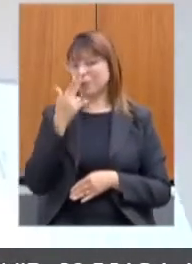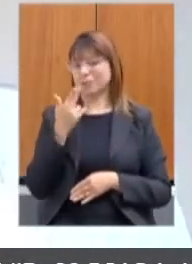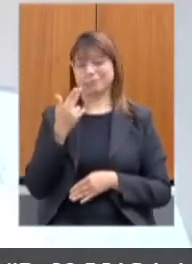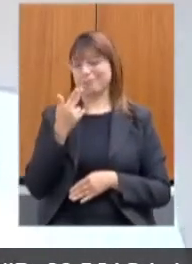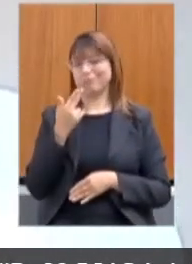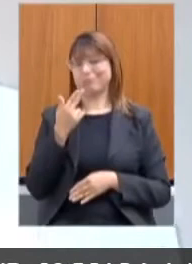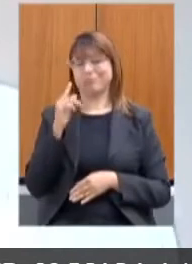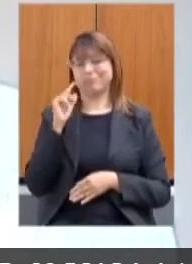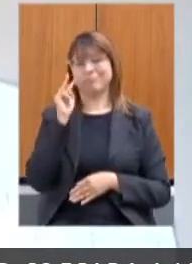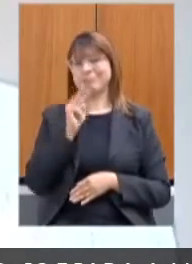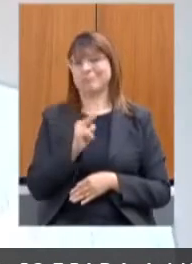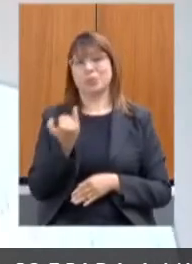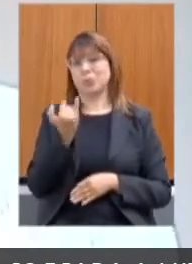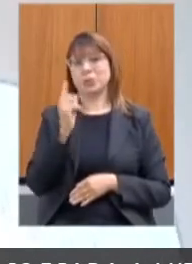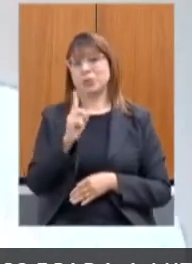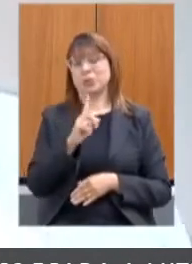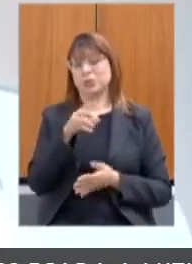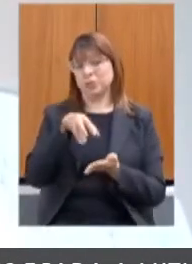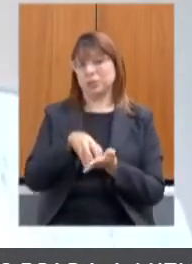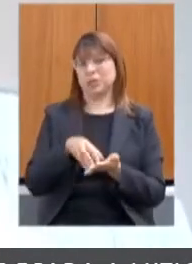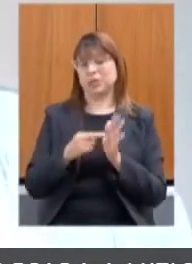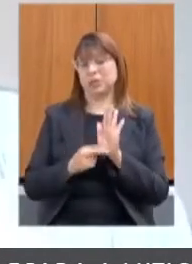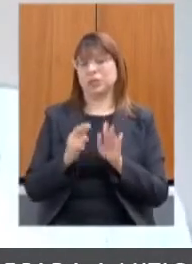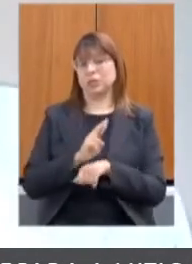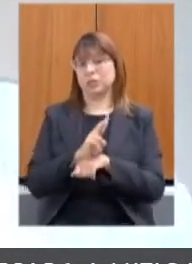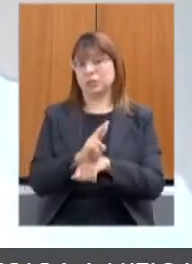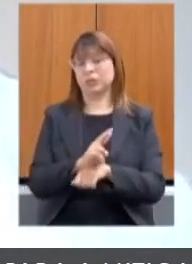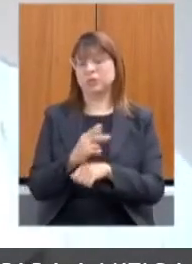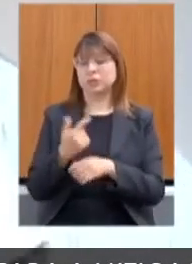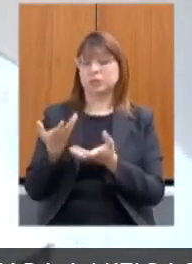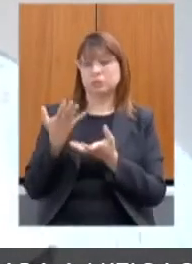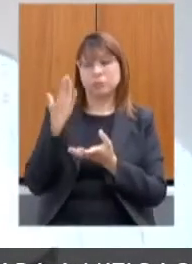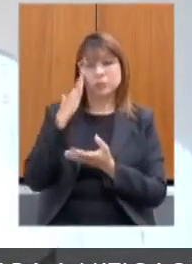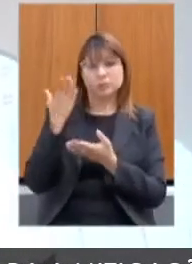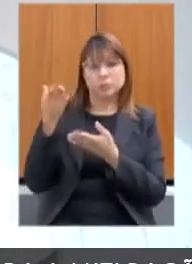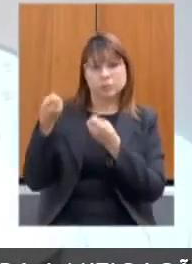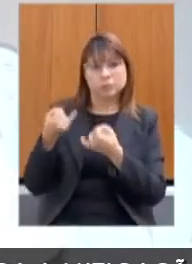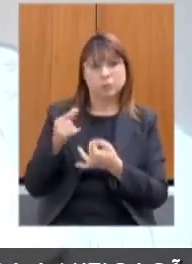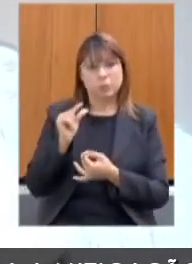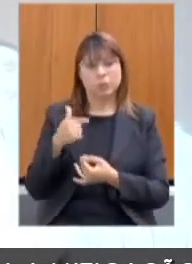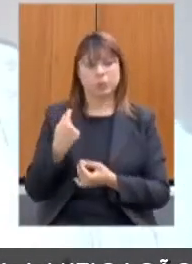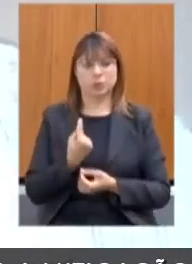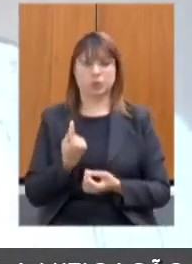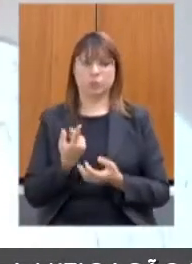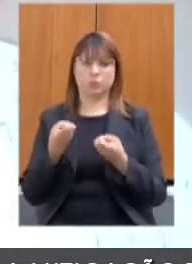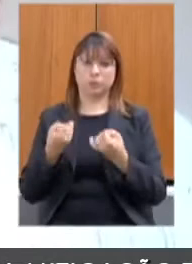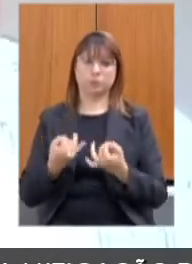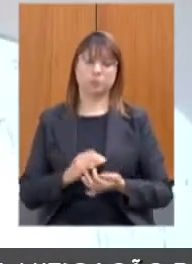aos centros de referência. Eu queria que você pudesse explanar um pouquinho sobre isso.